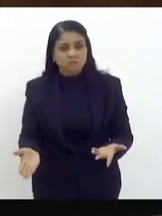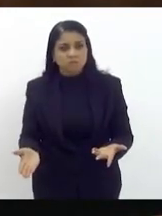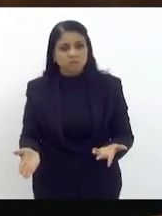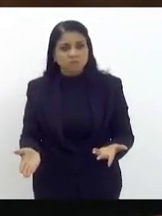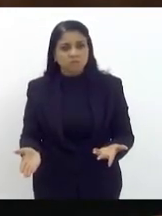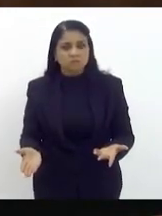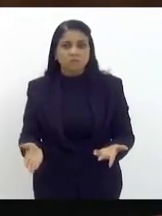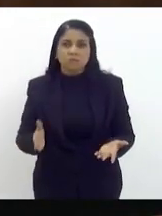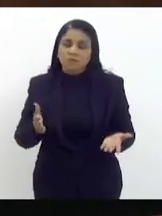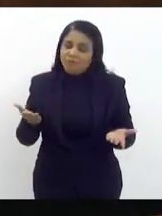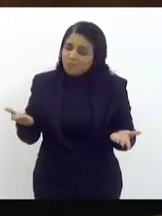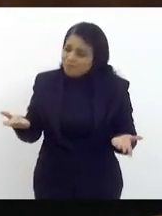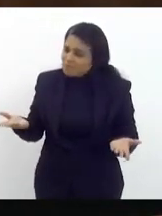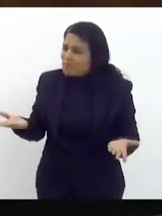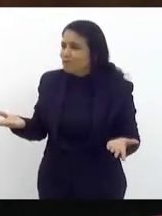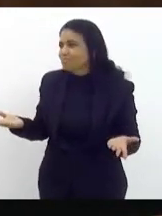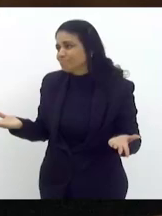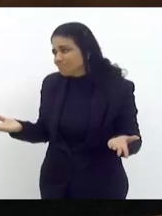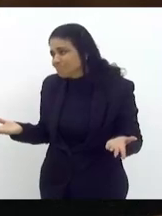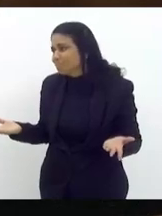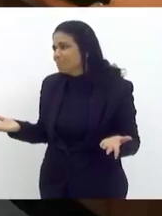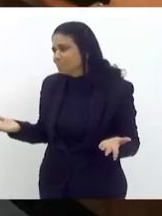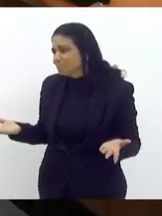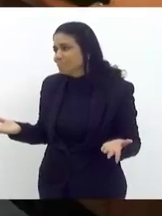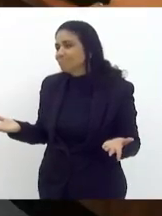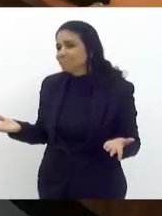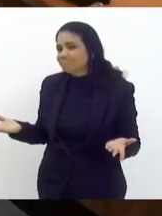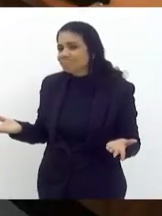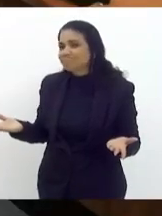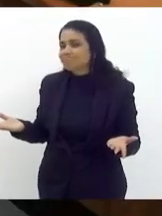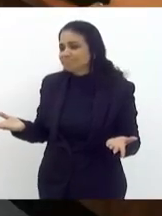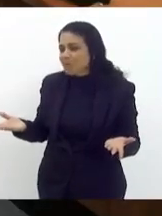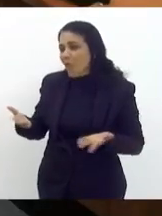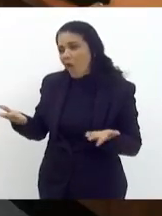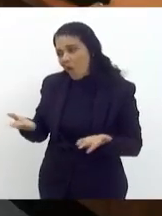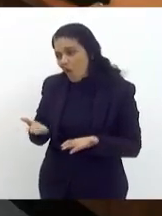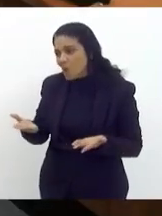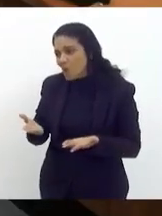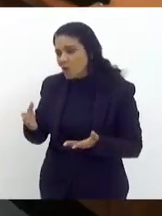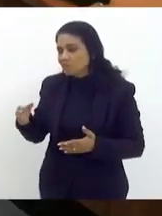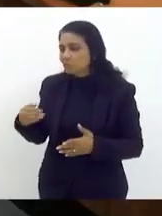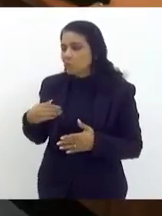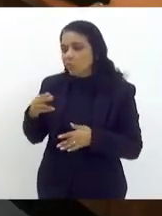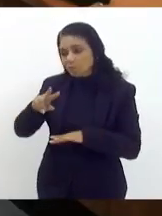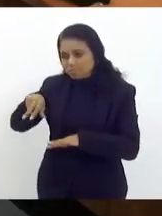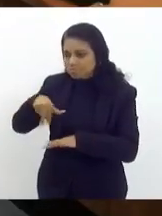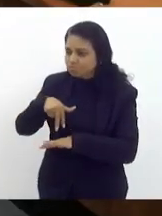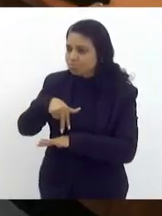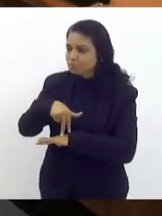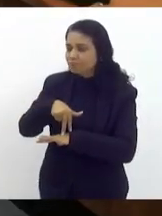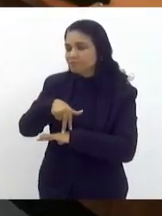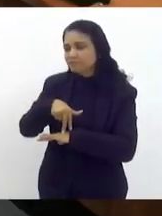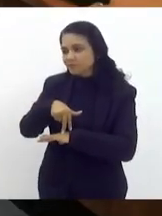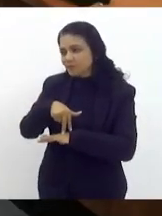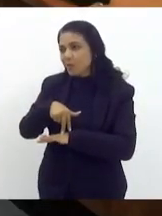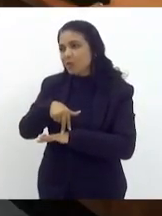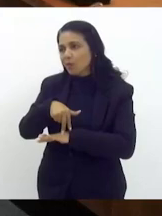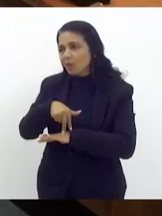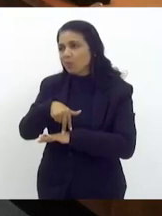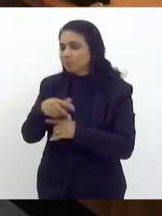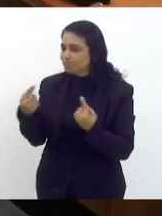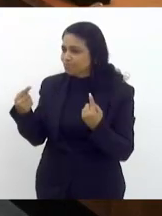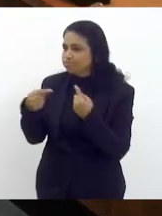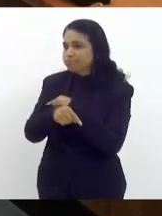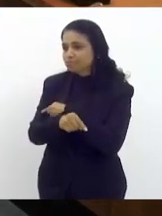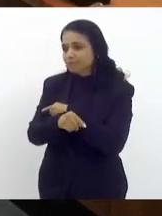decano eu acho que desta vez o senhor tomou oposições não tanto antagônicas